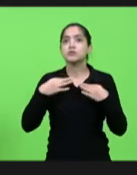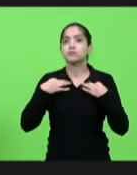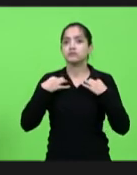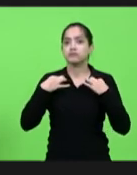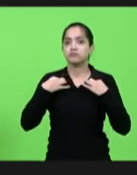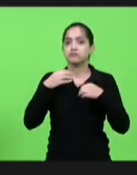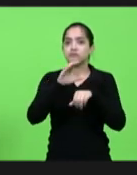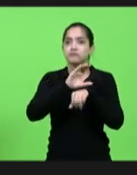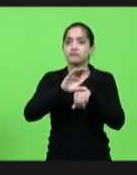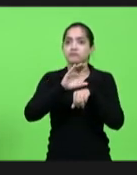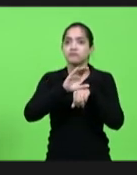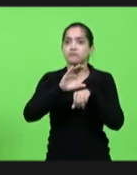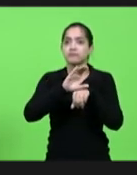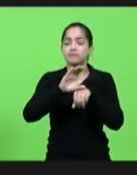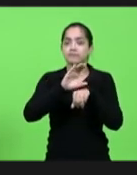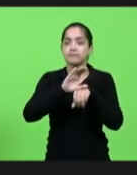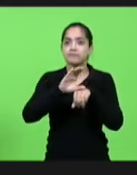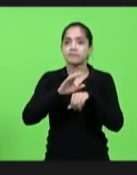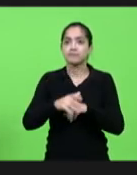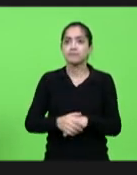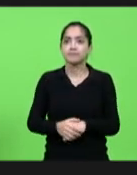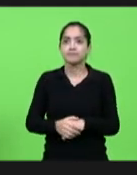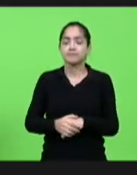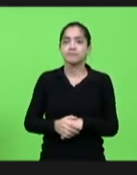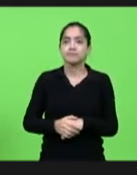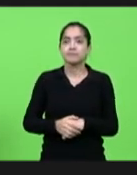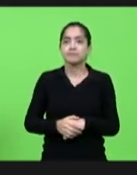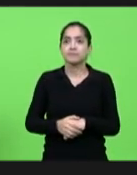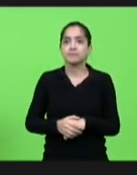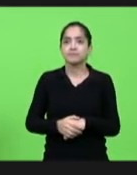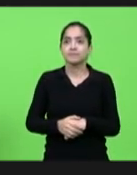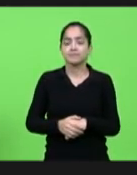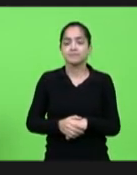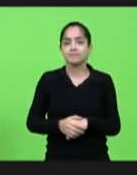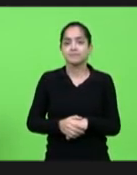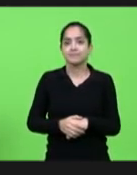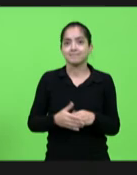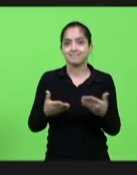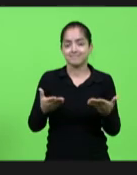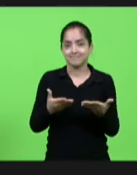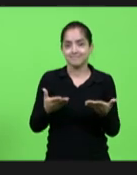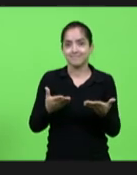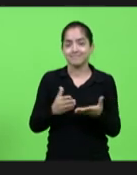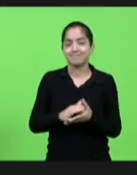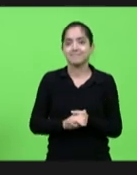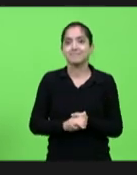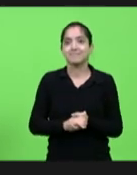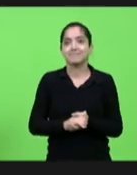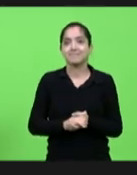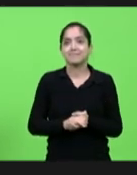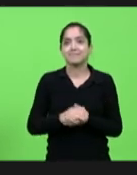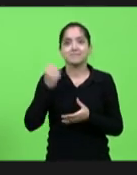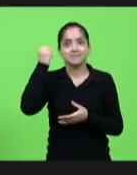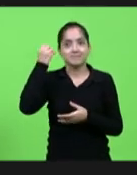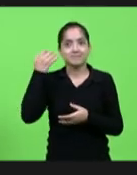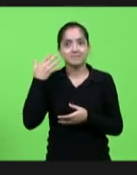cinza e acho que é isso né melhor descrição